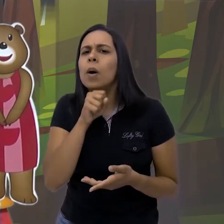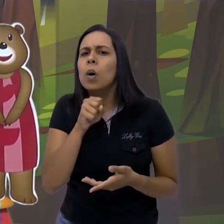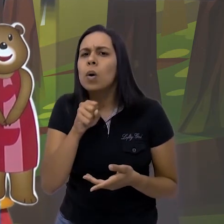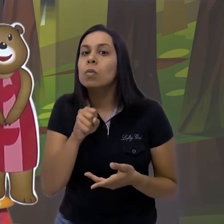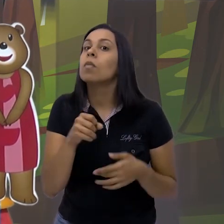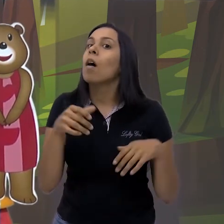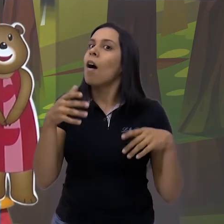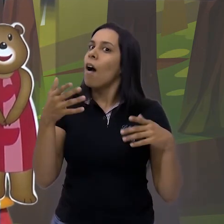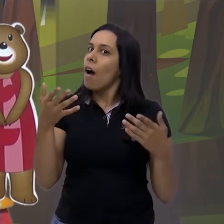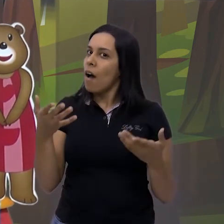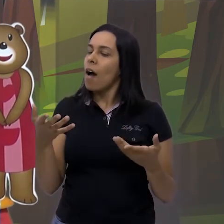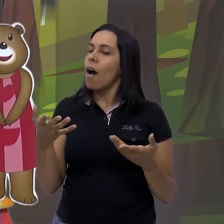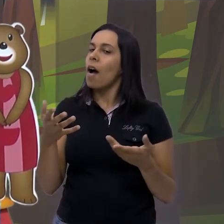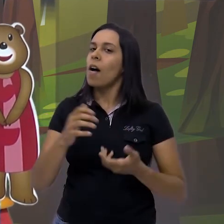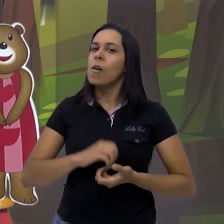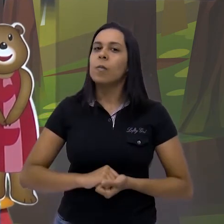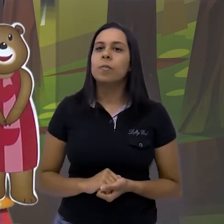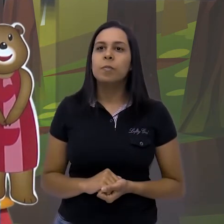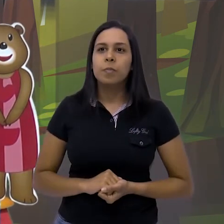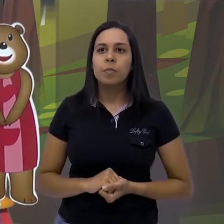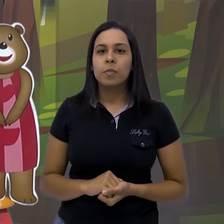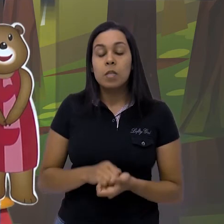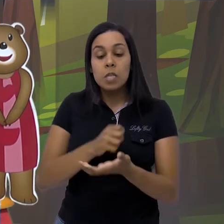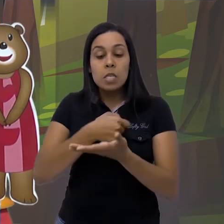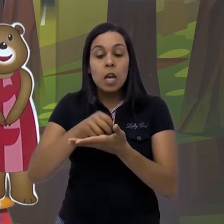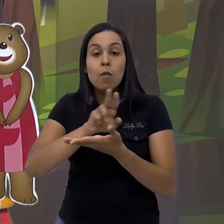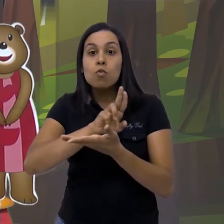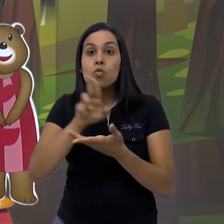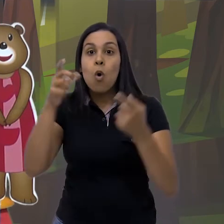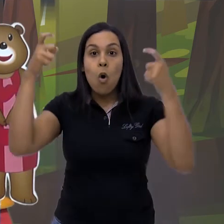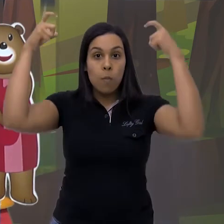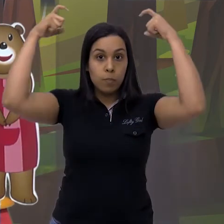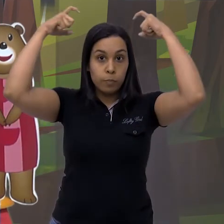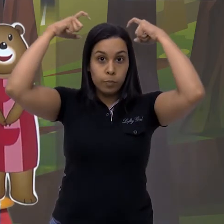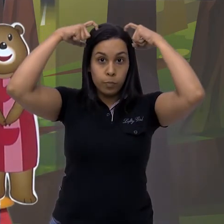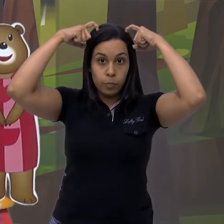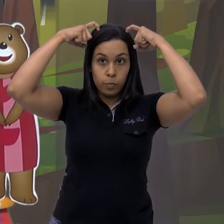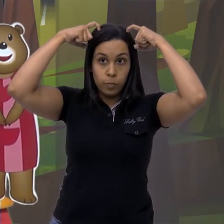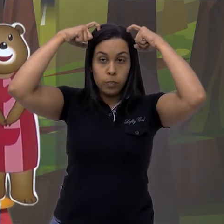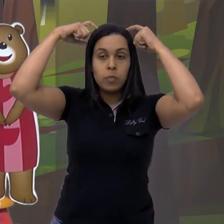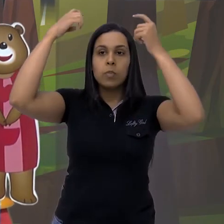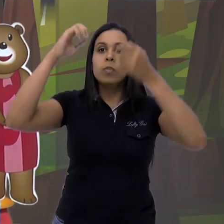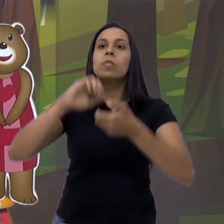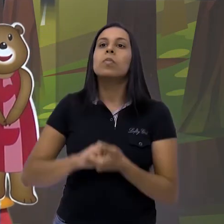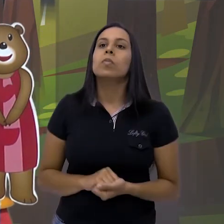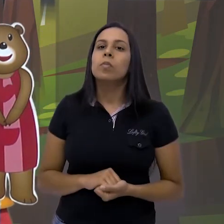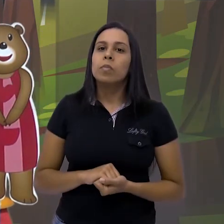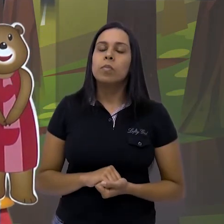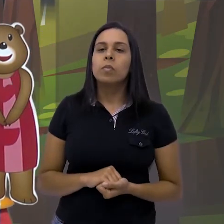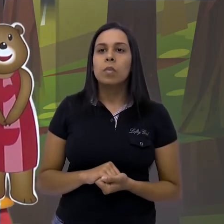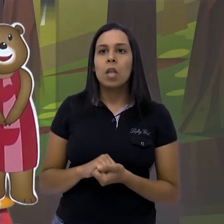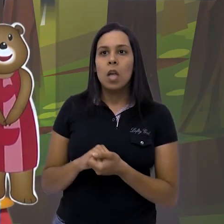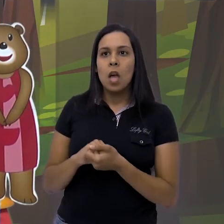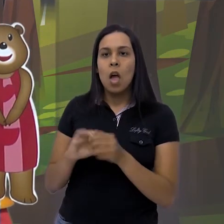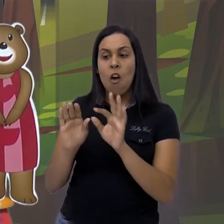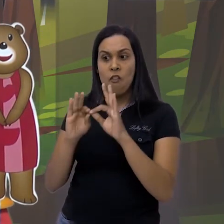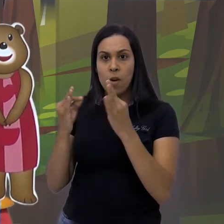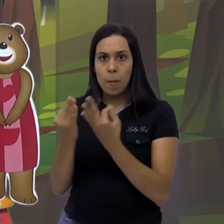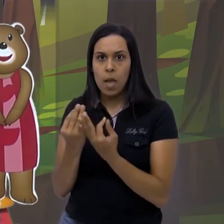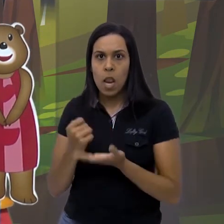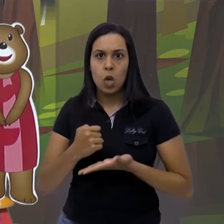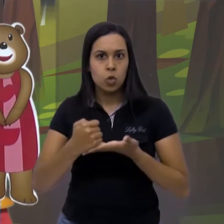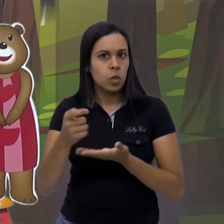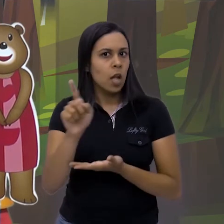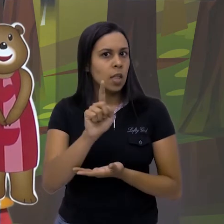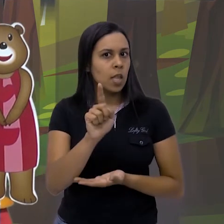Escuta com muita atenção e escreva aí do seu jeitinho. Nesse momento, a família não precisa ajudar.